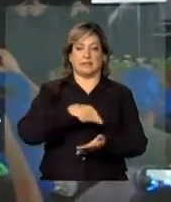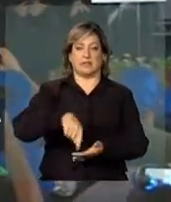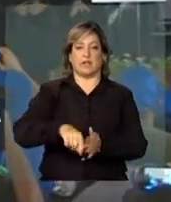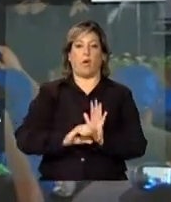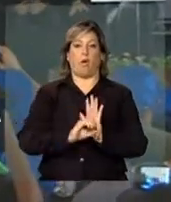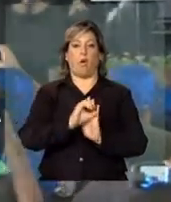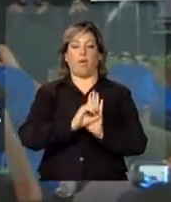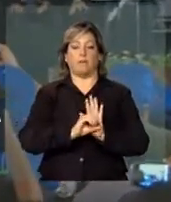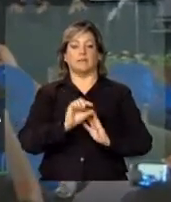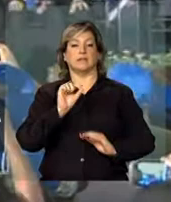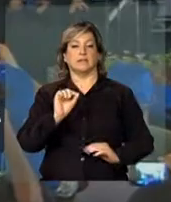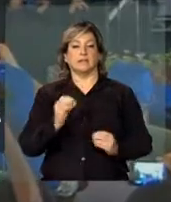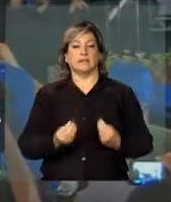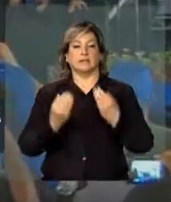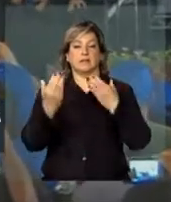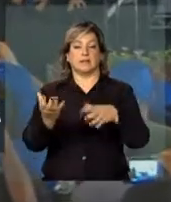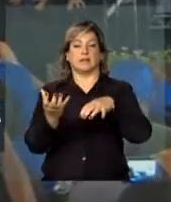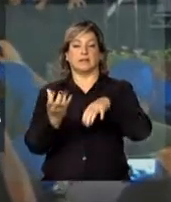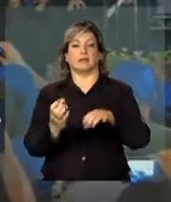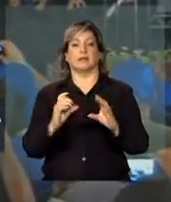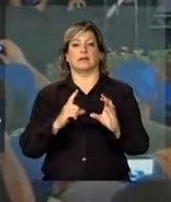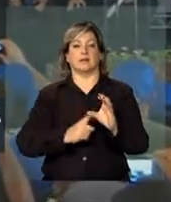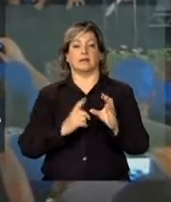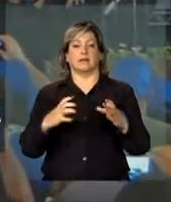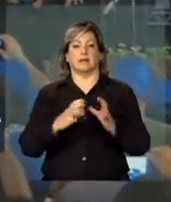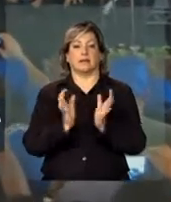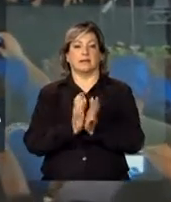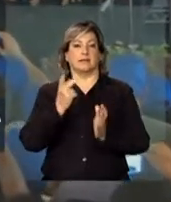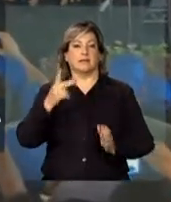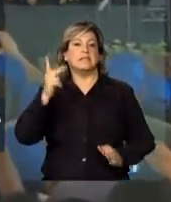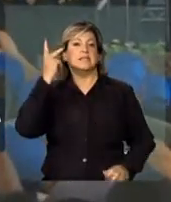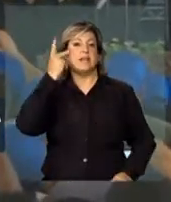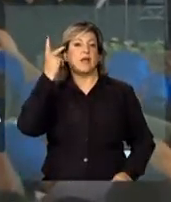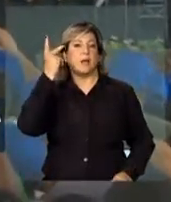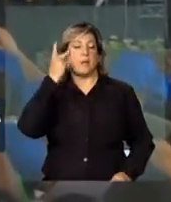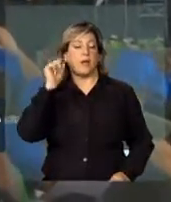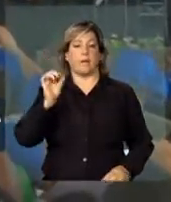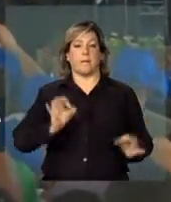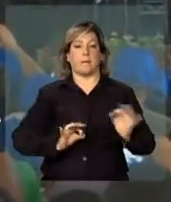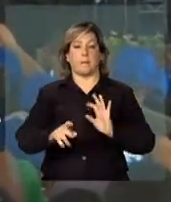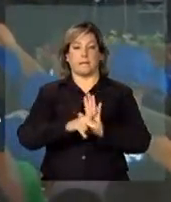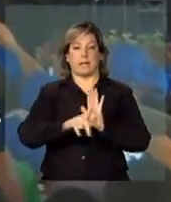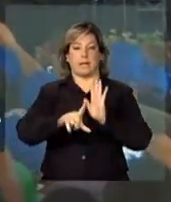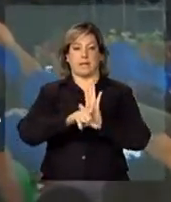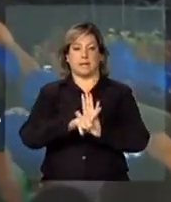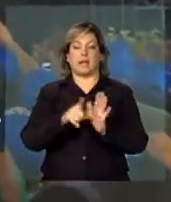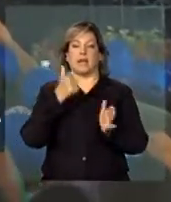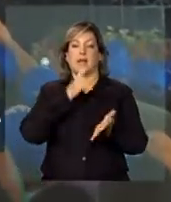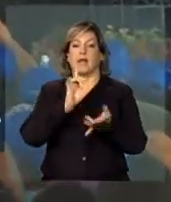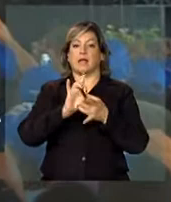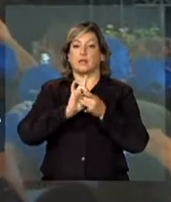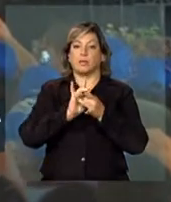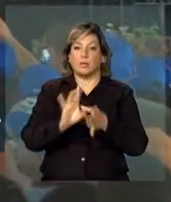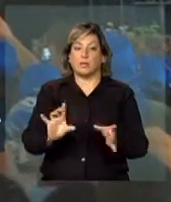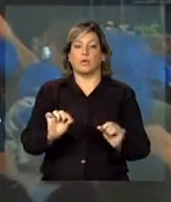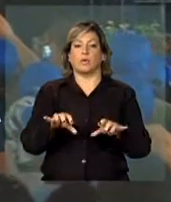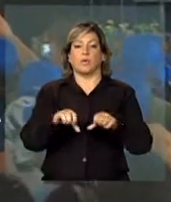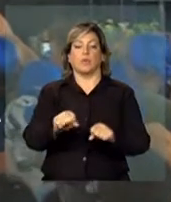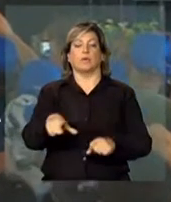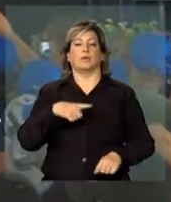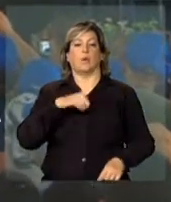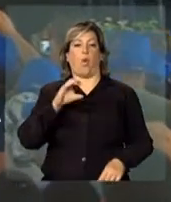encaminha à Câmara Municipal de São Paulo, projeto de lei que autoriza a concessão de terrenos